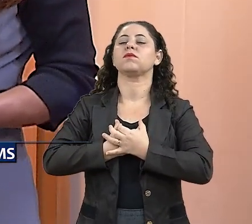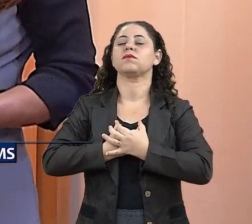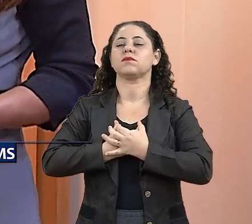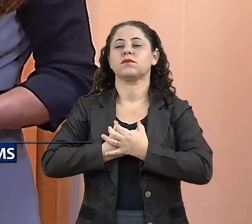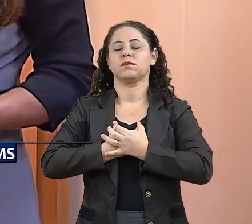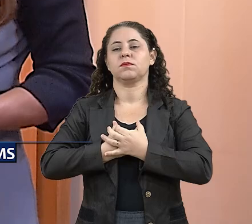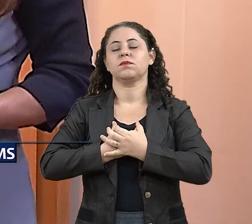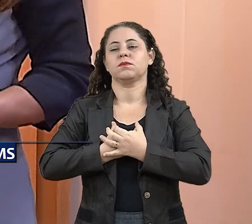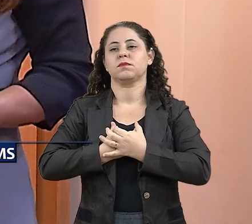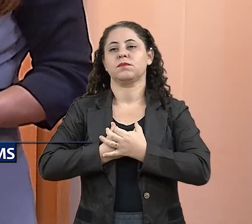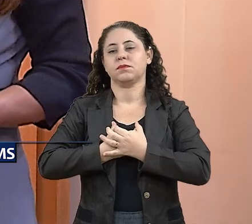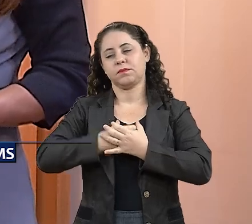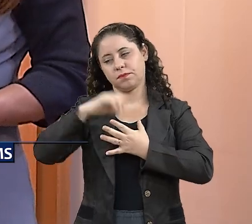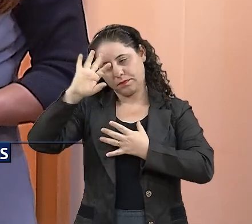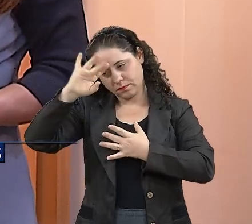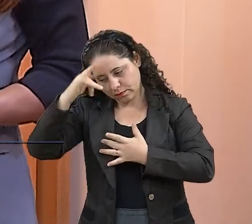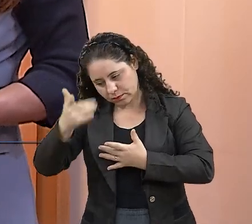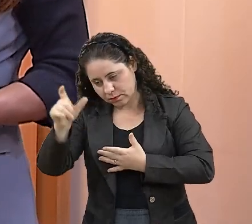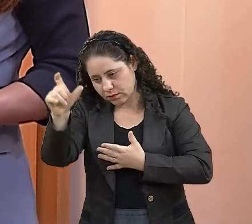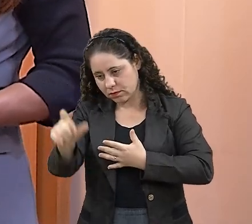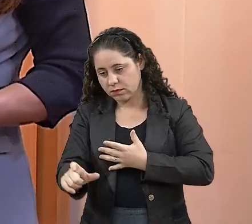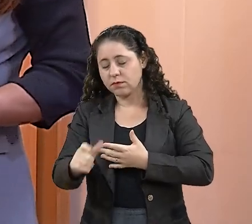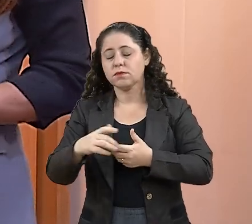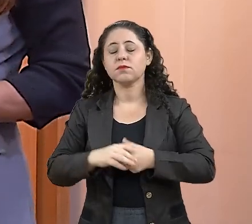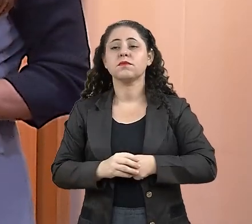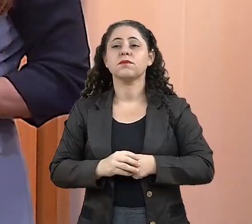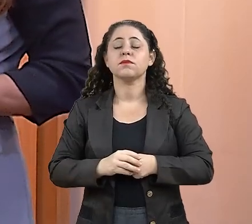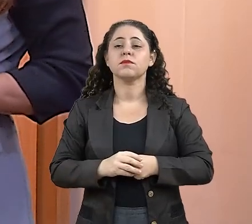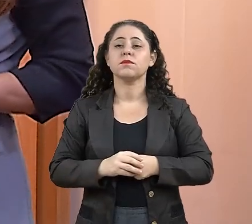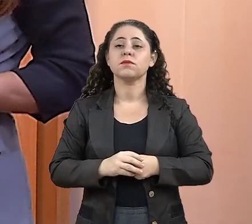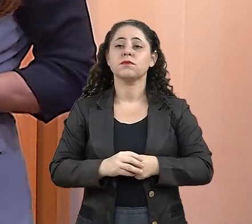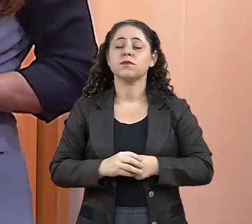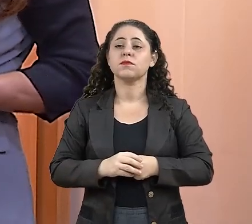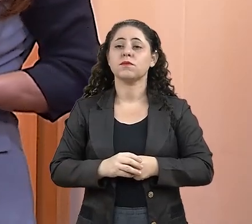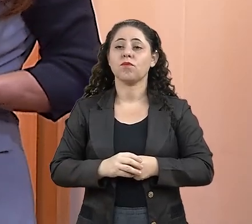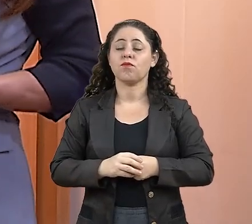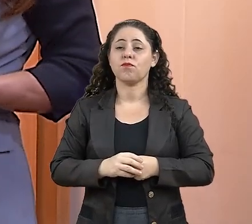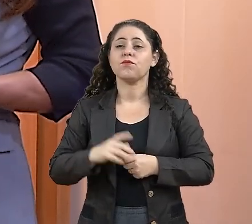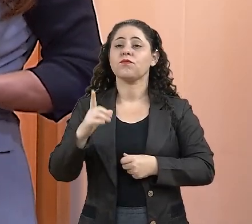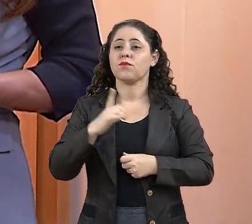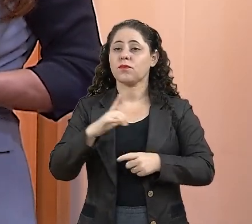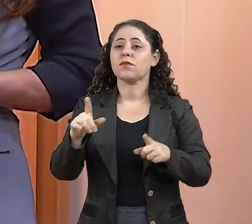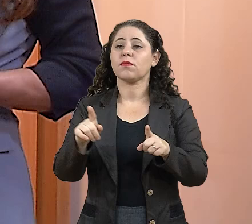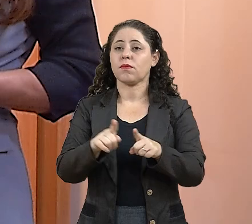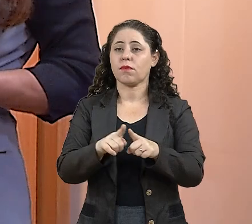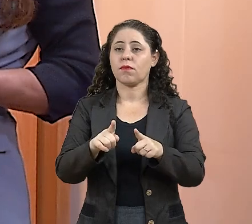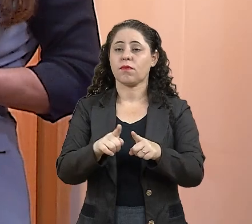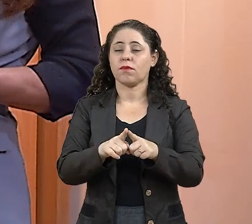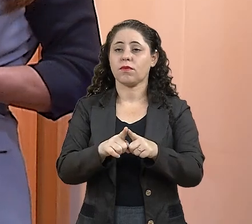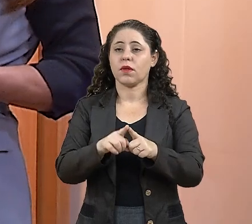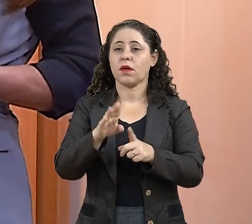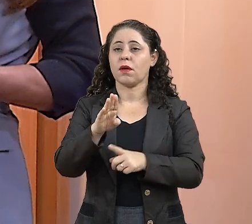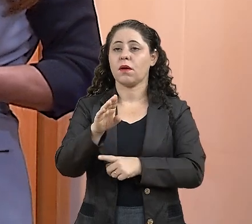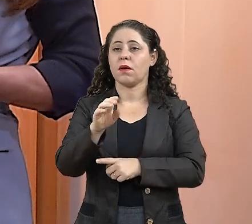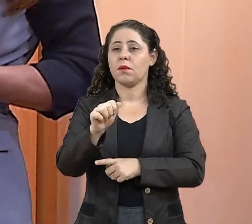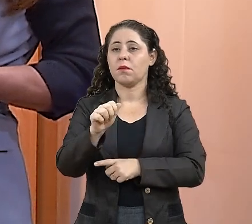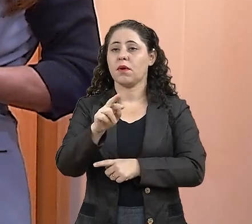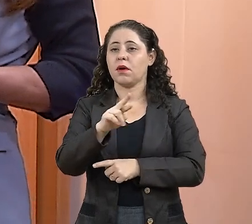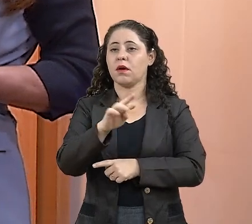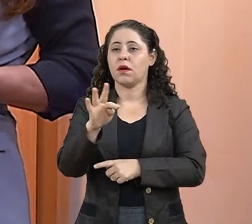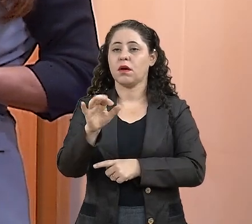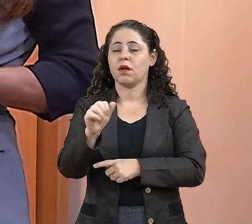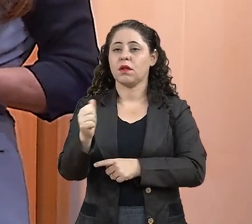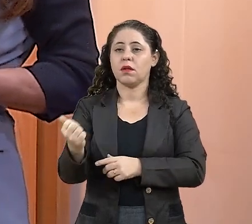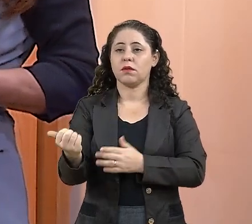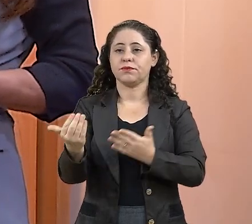do homenageado. E aqui nós temos uma barreta, que é entregue